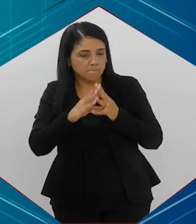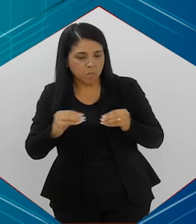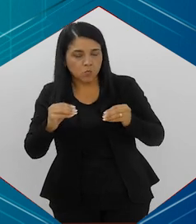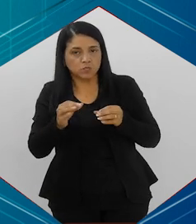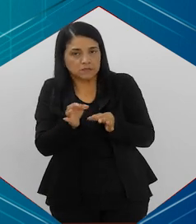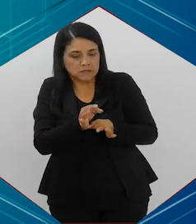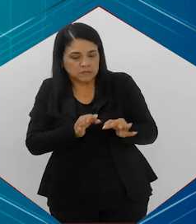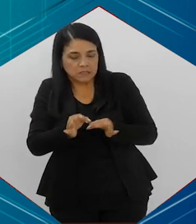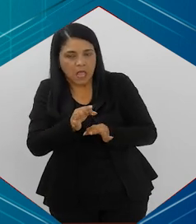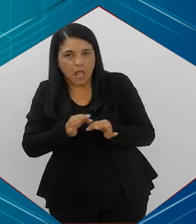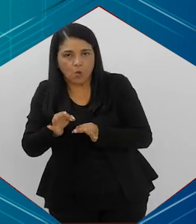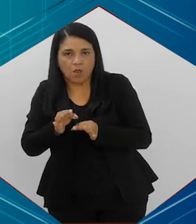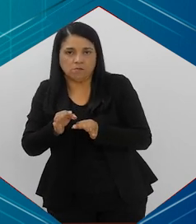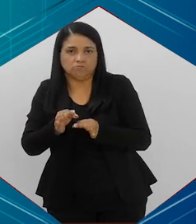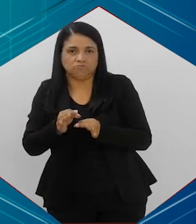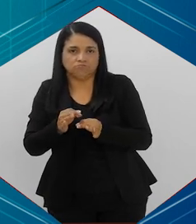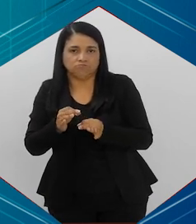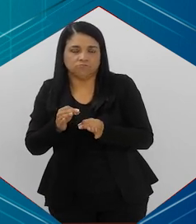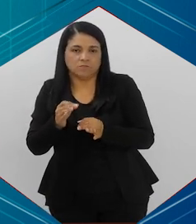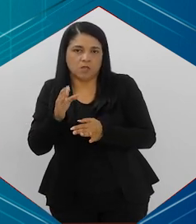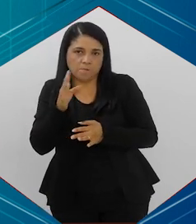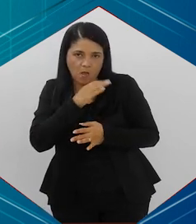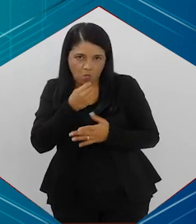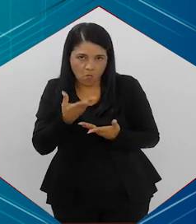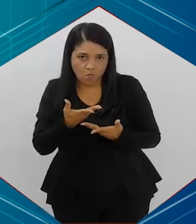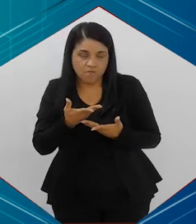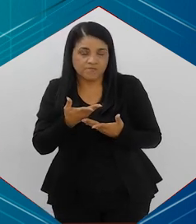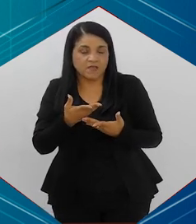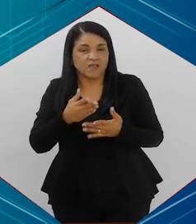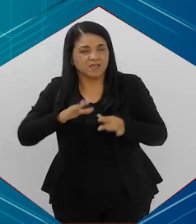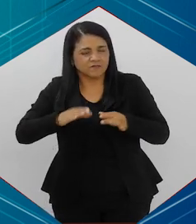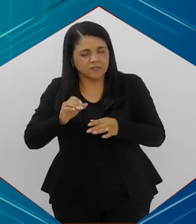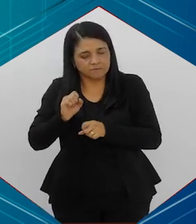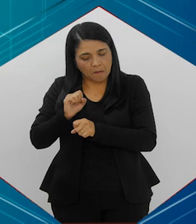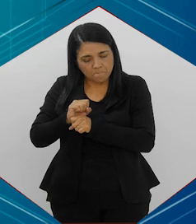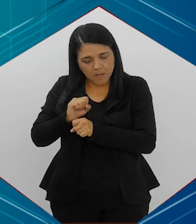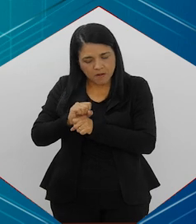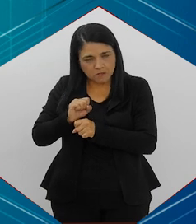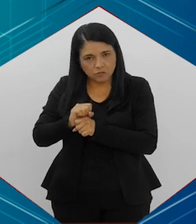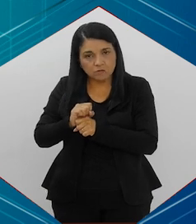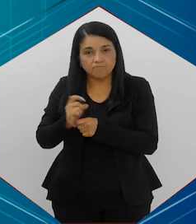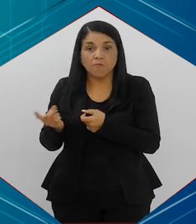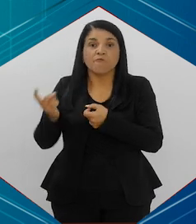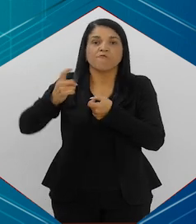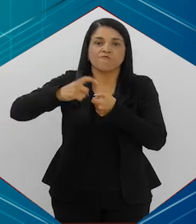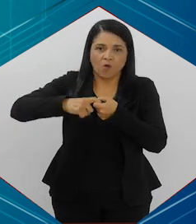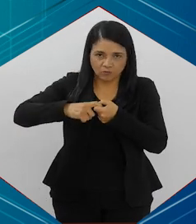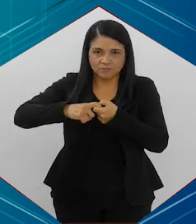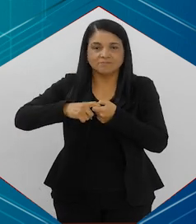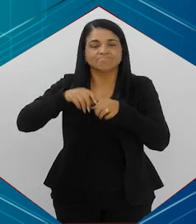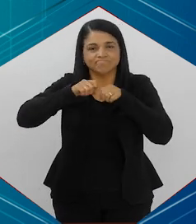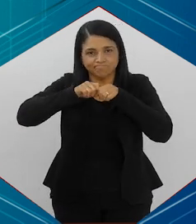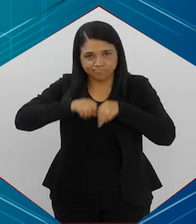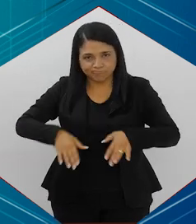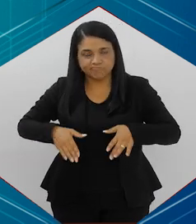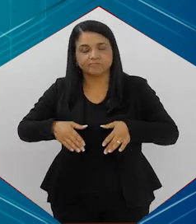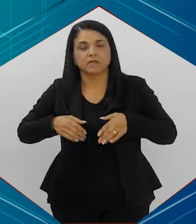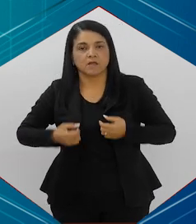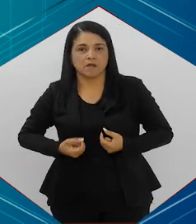eliminar todas as células malignas do organismo. Às vezes fica alguma coisa circulando ali, adormecida, que pode voltar a se desenvolver